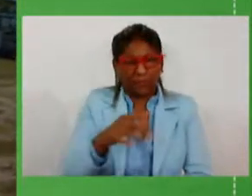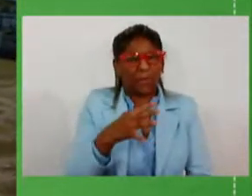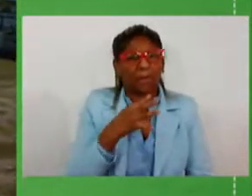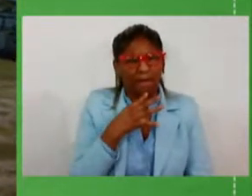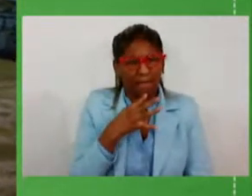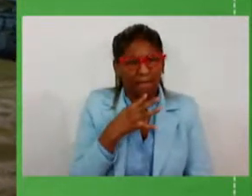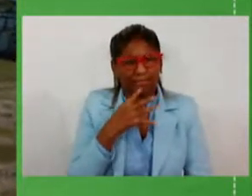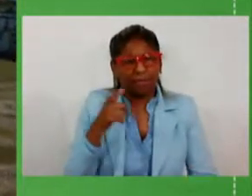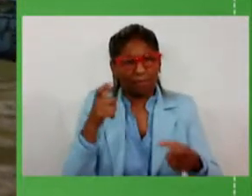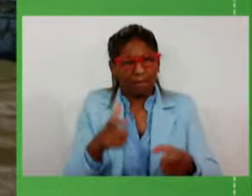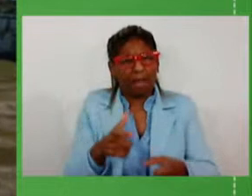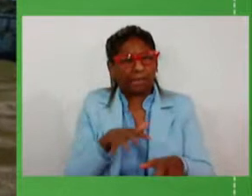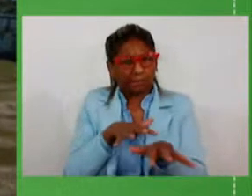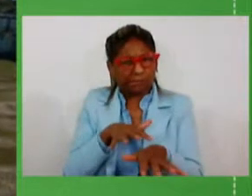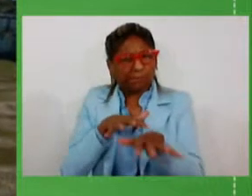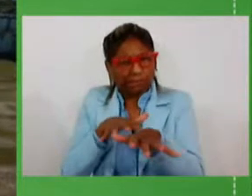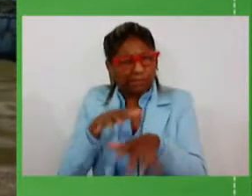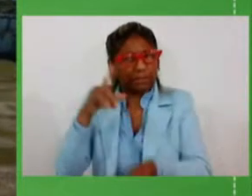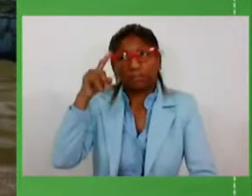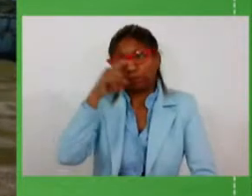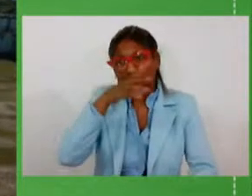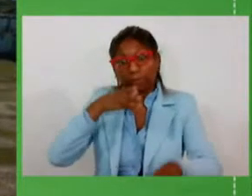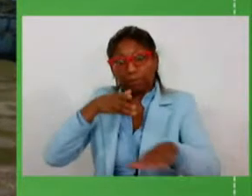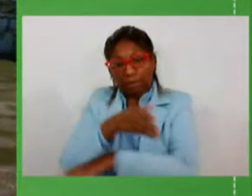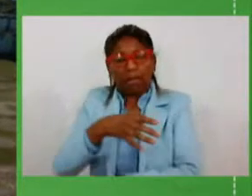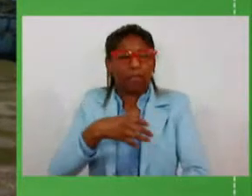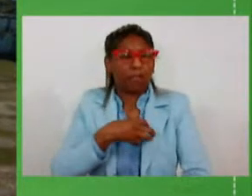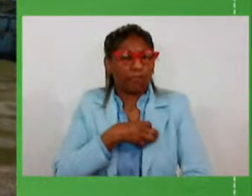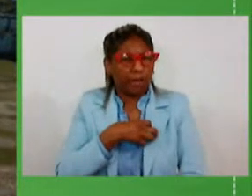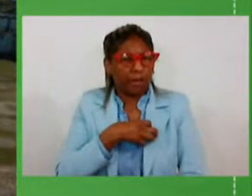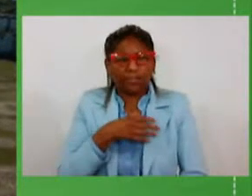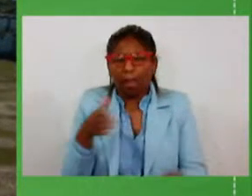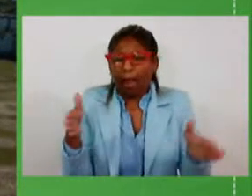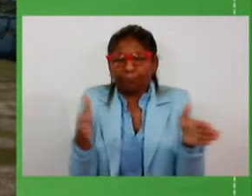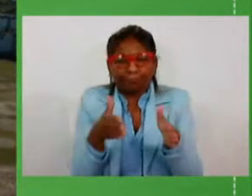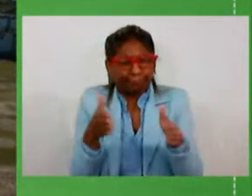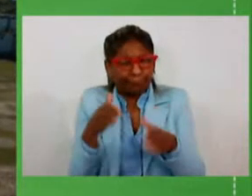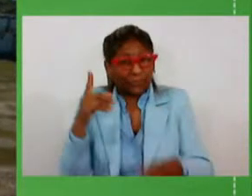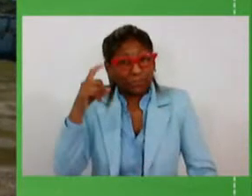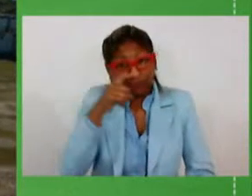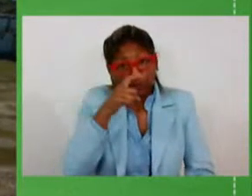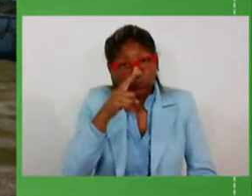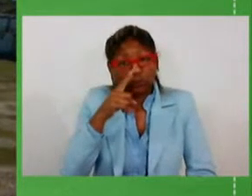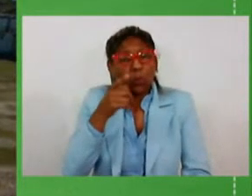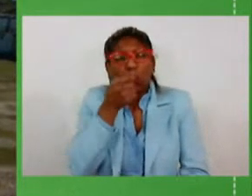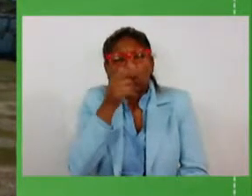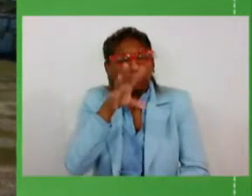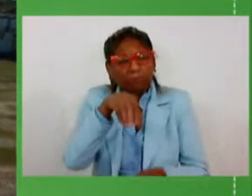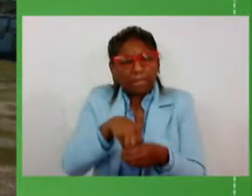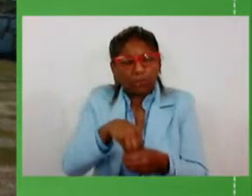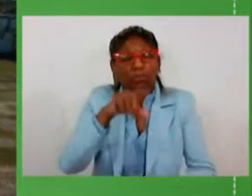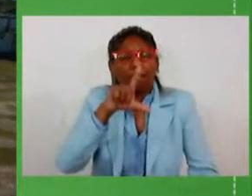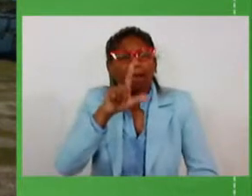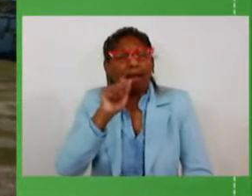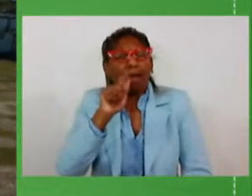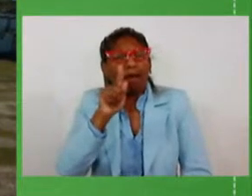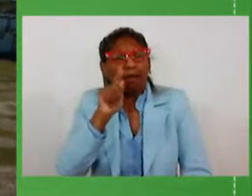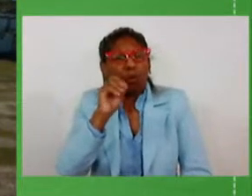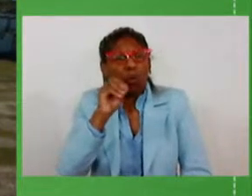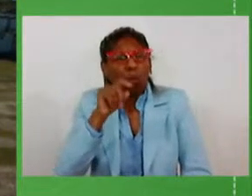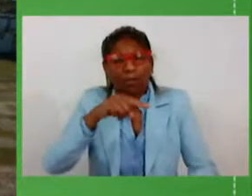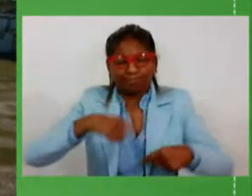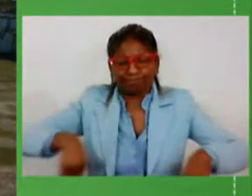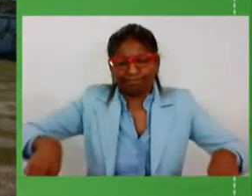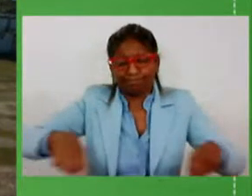gargalo que é para acessar o município de Rio Grande é uma península dentro da lagoa e tem nos momentos de pico